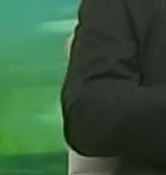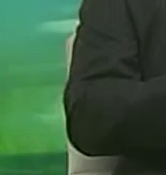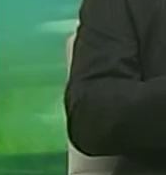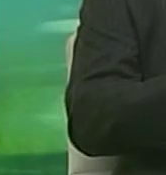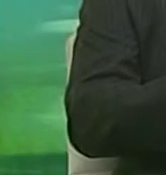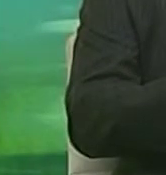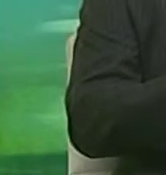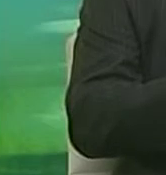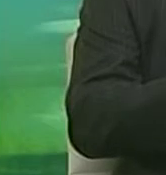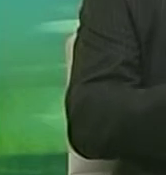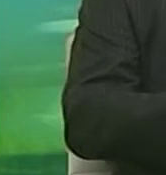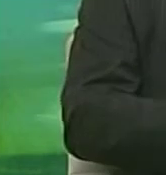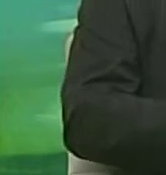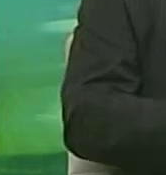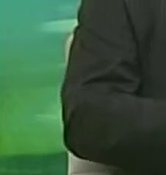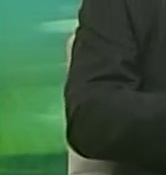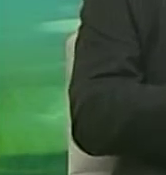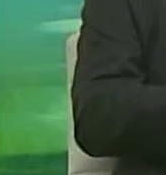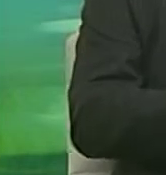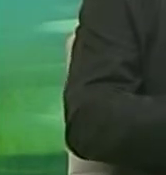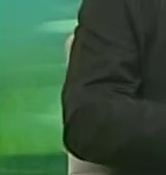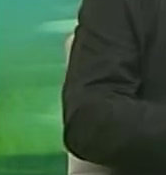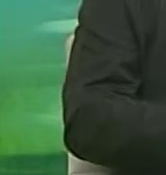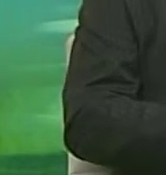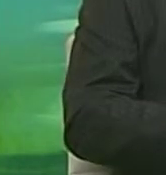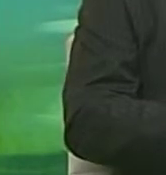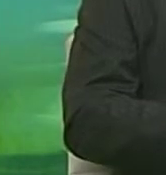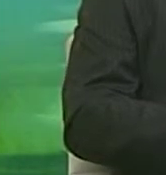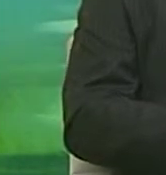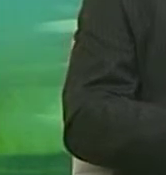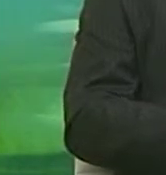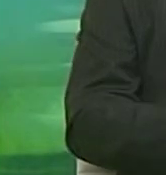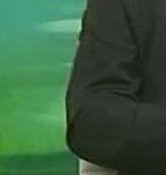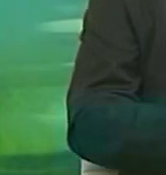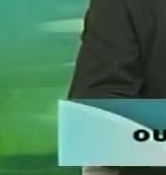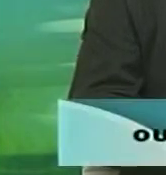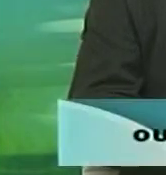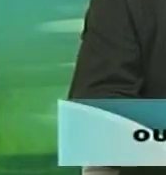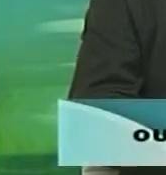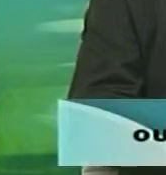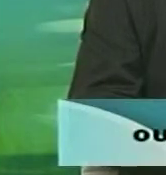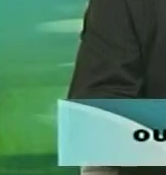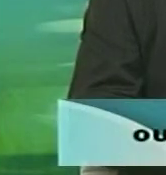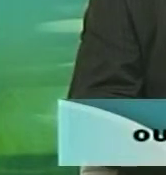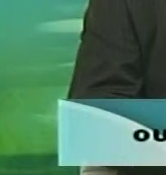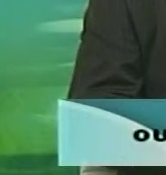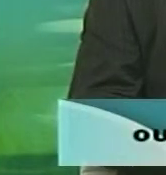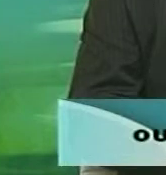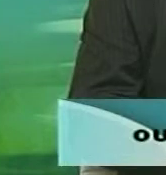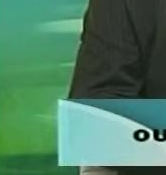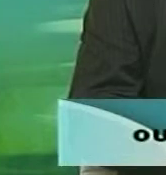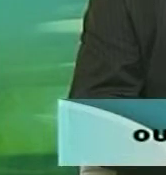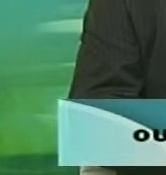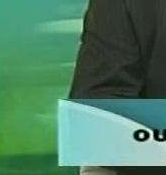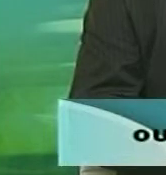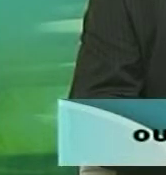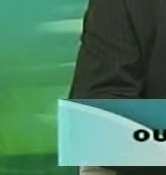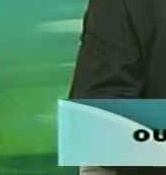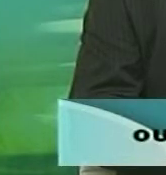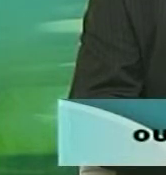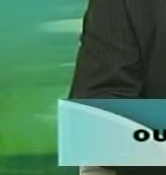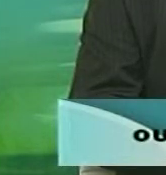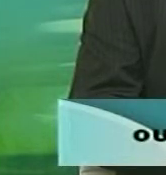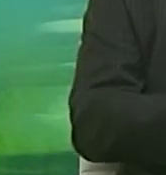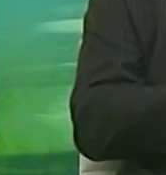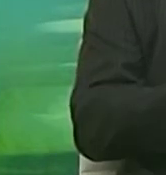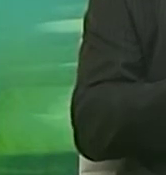O seu vídeo também pode ser exibido aqui na TV Brasil. Mande um e-mail para outroolhar.com